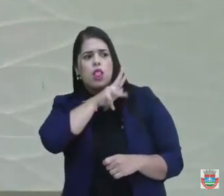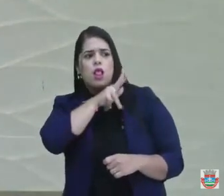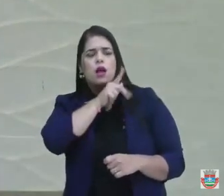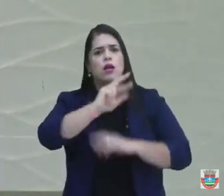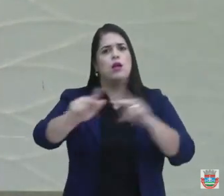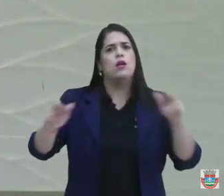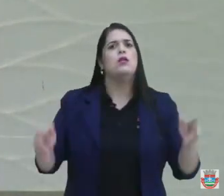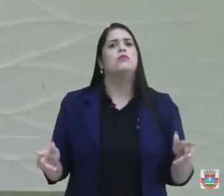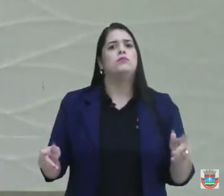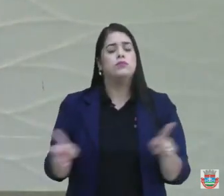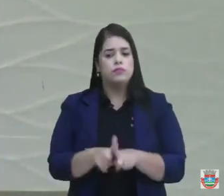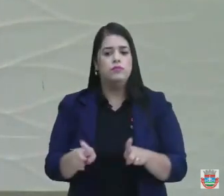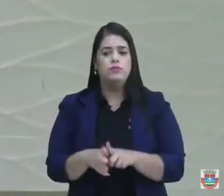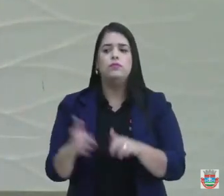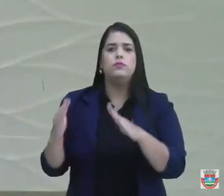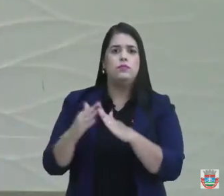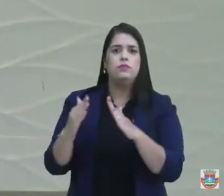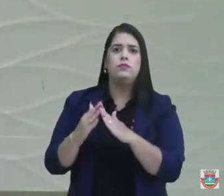propriedade do nosso amigo Cid.